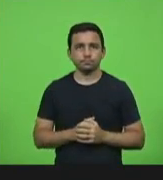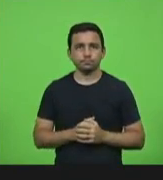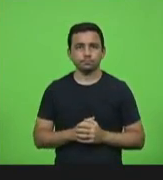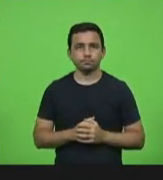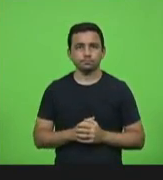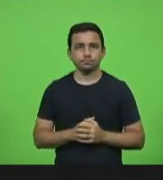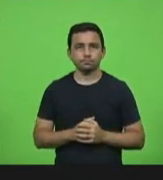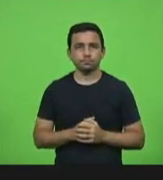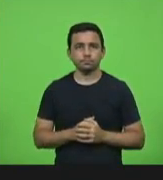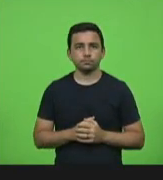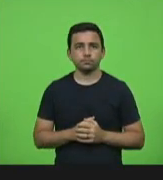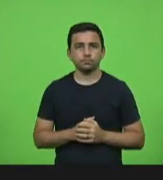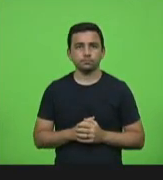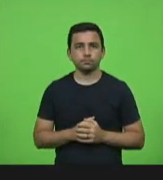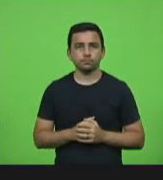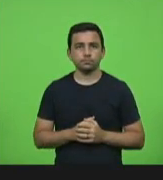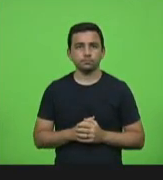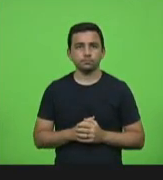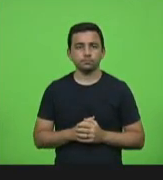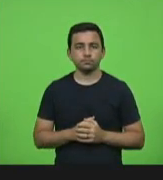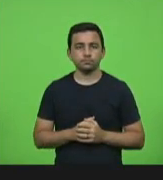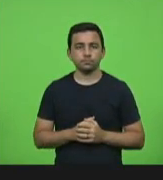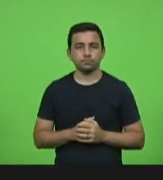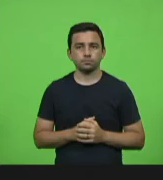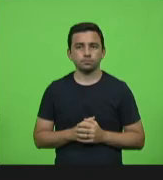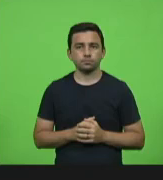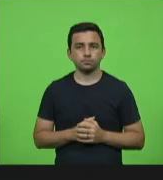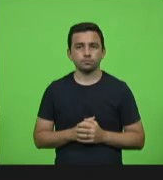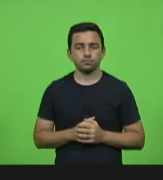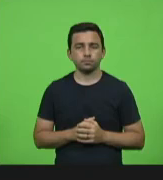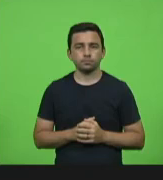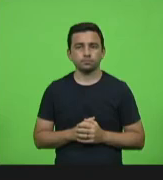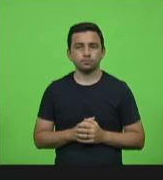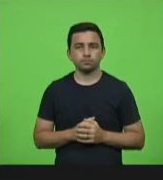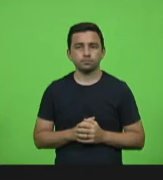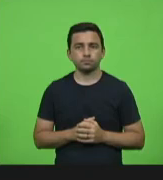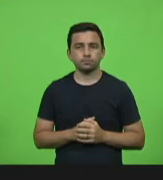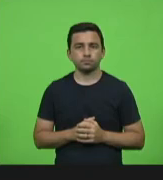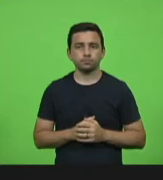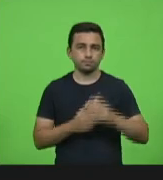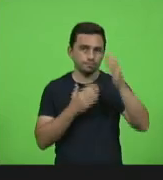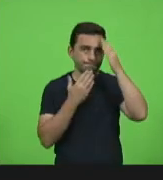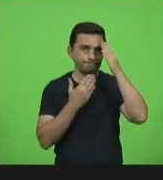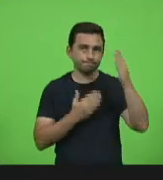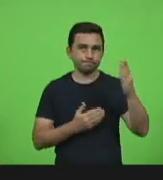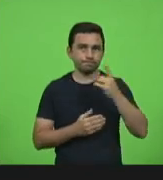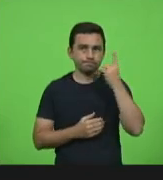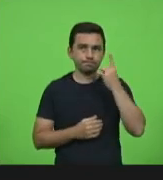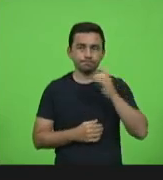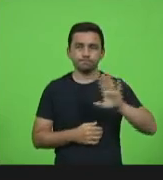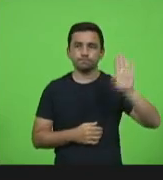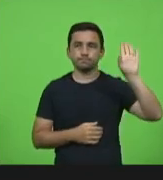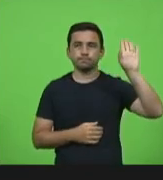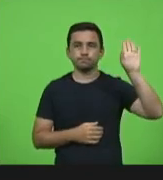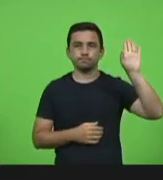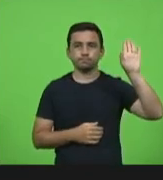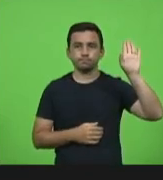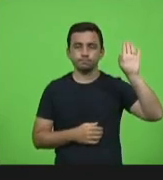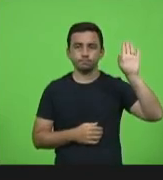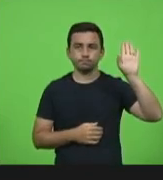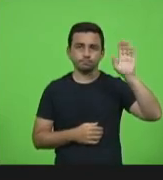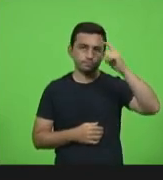Mas eu vou falar no horário do partido, daí eu falo. Muito obrigada. Ok, obrigado. Obrigado, deputada. A ordem do presidente. Pois não,